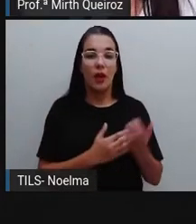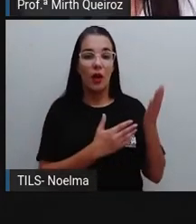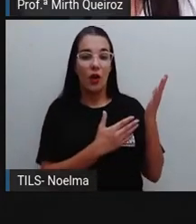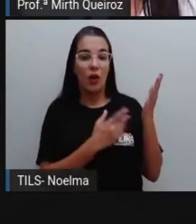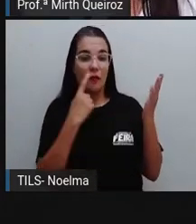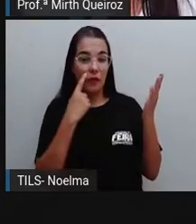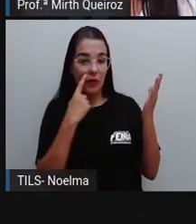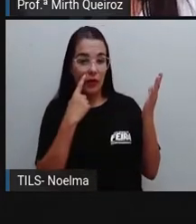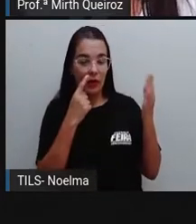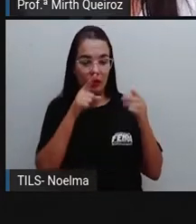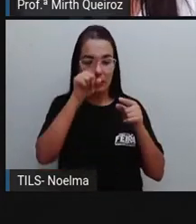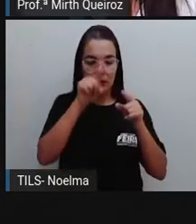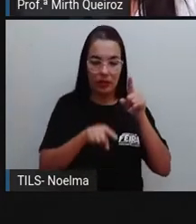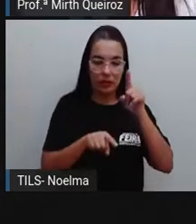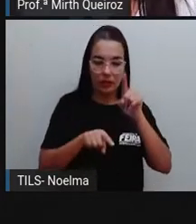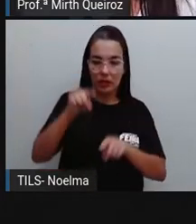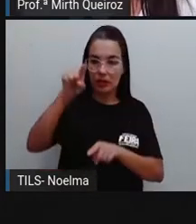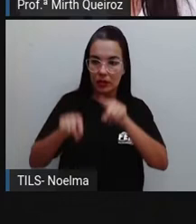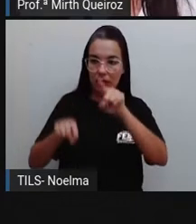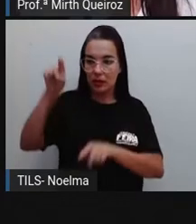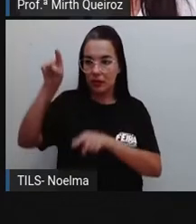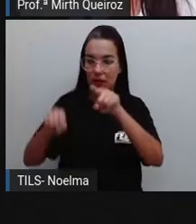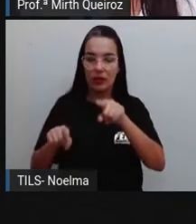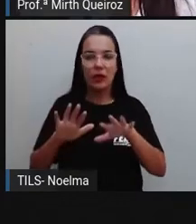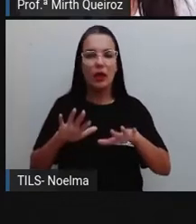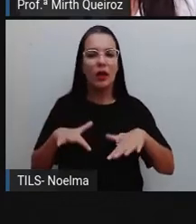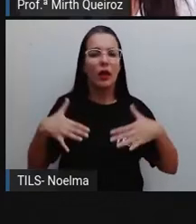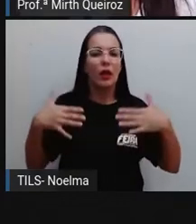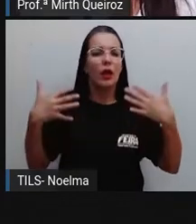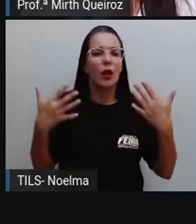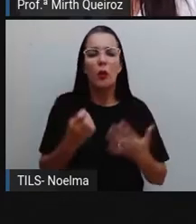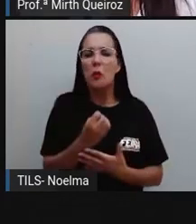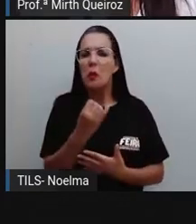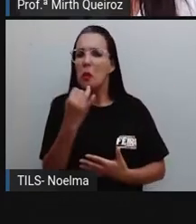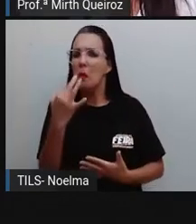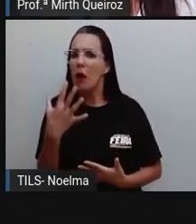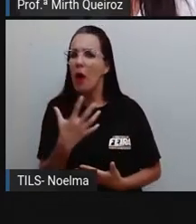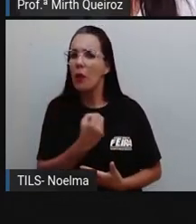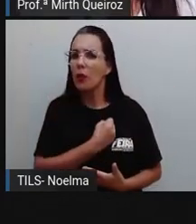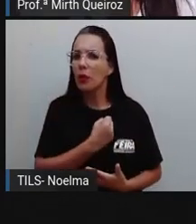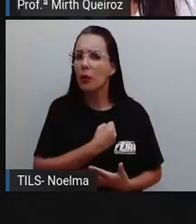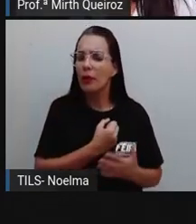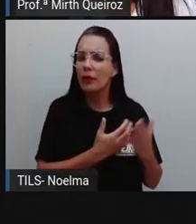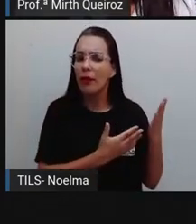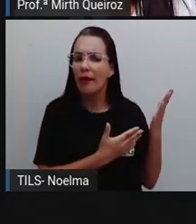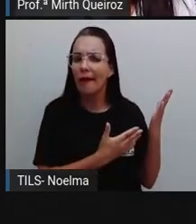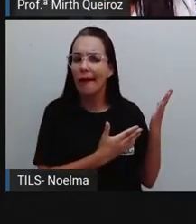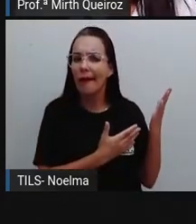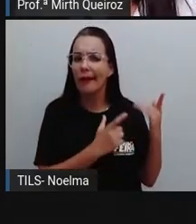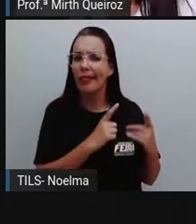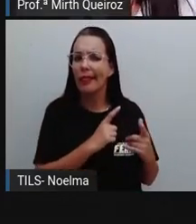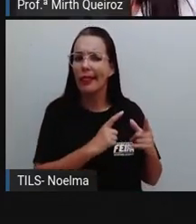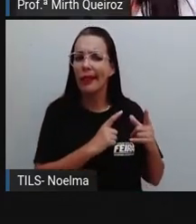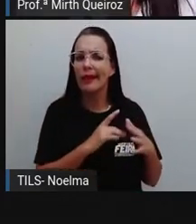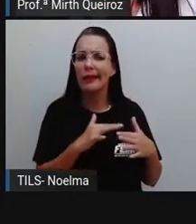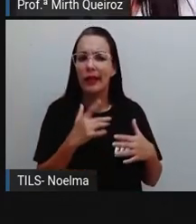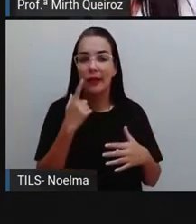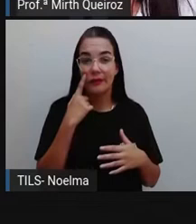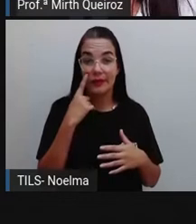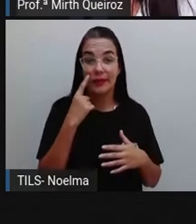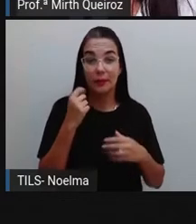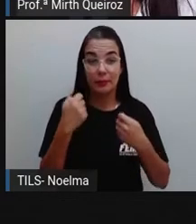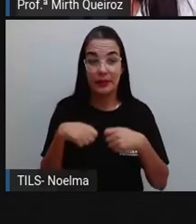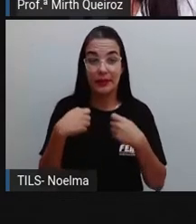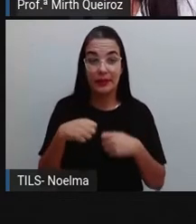Observe o ábaco abaixo. Qual é o valor que ele está representando aqui, gente? Nós temos aqui, ó. Para a gente fazer